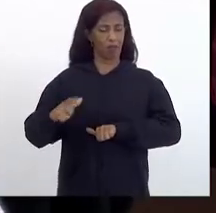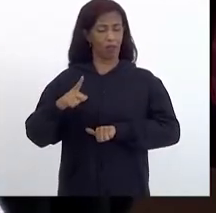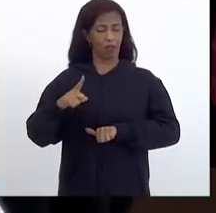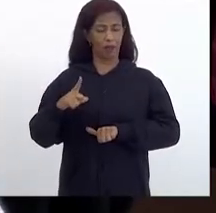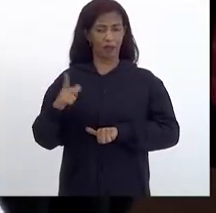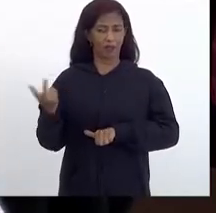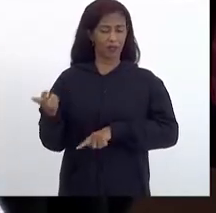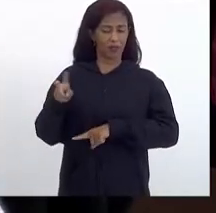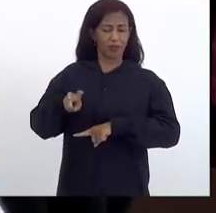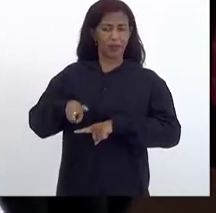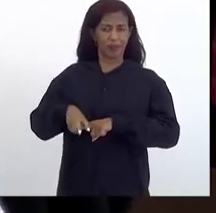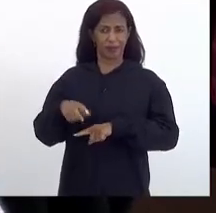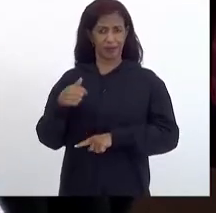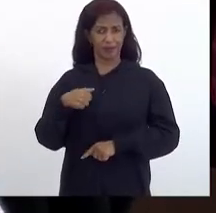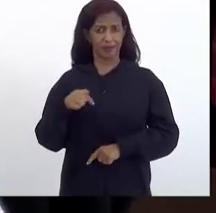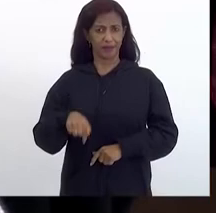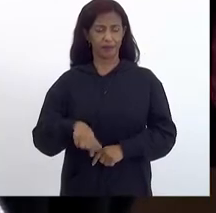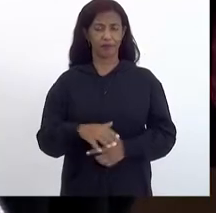tenha assento aqui.